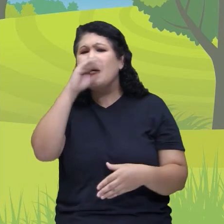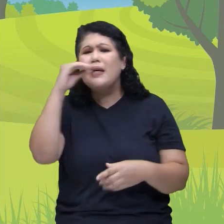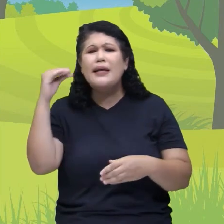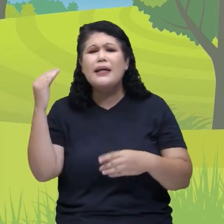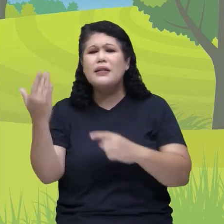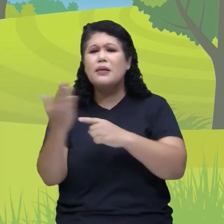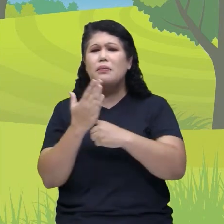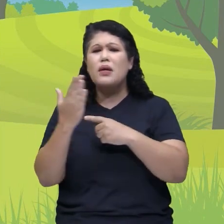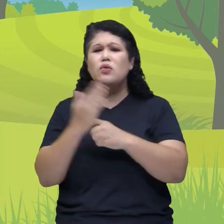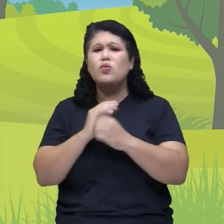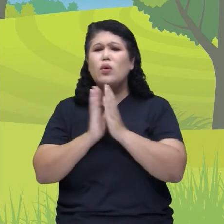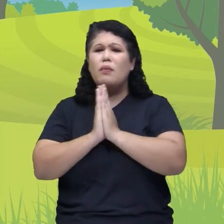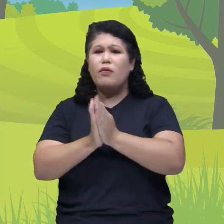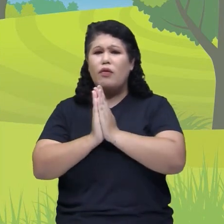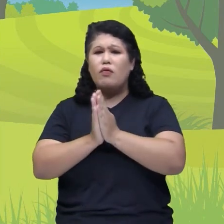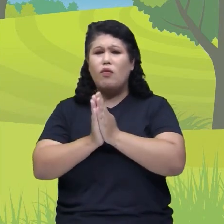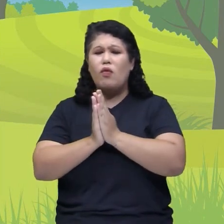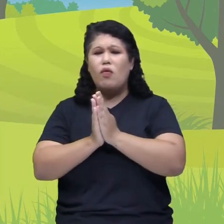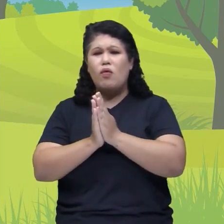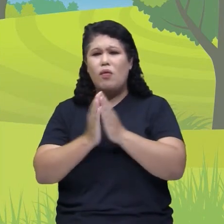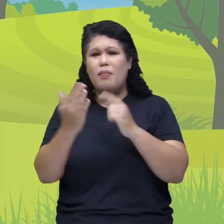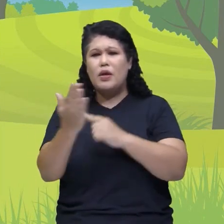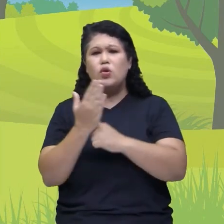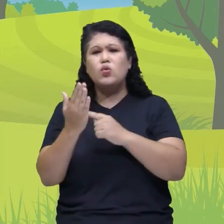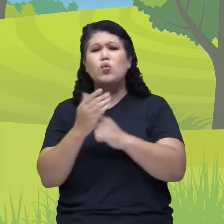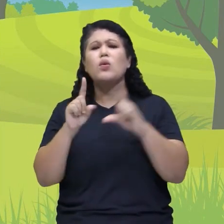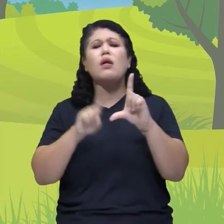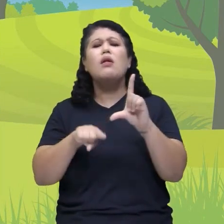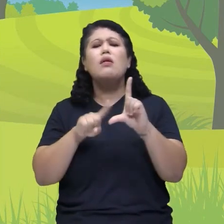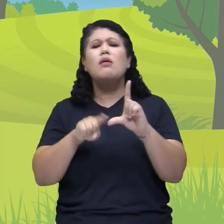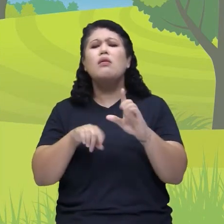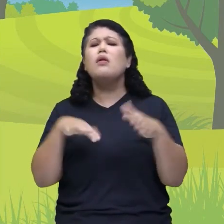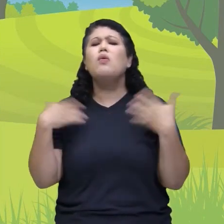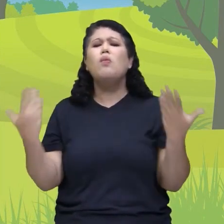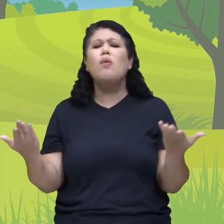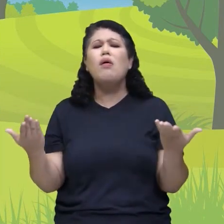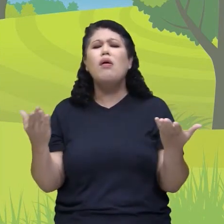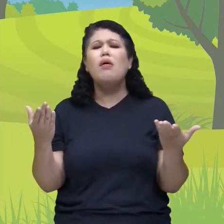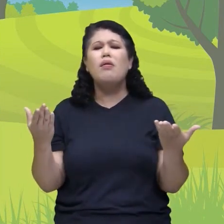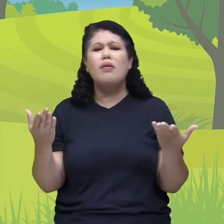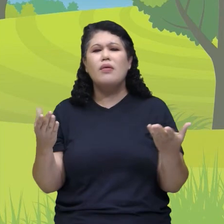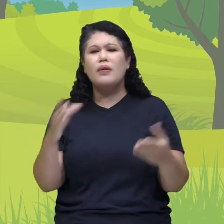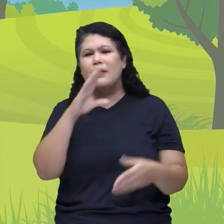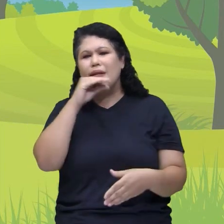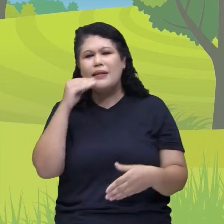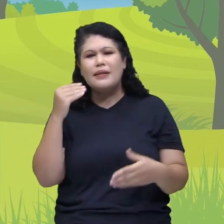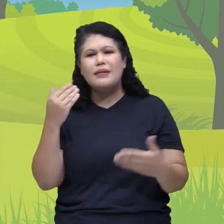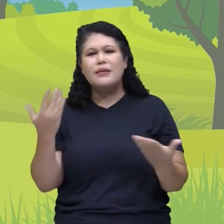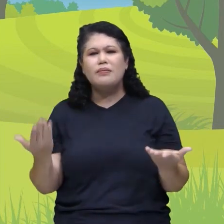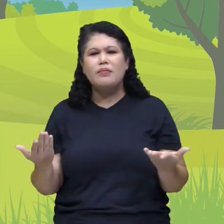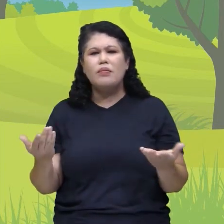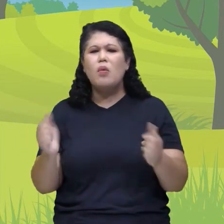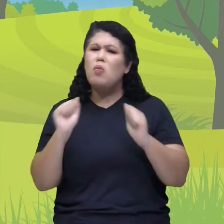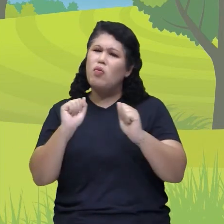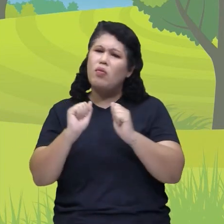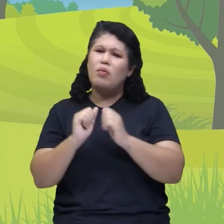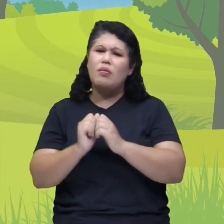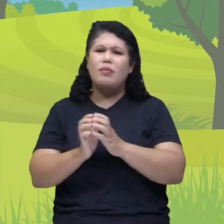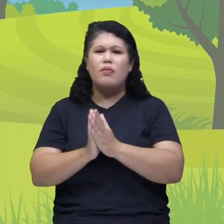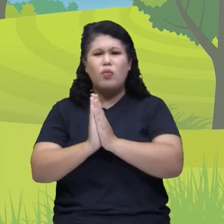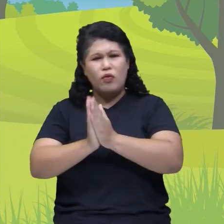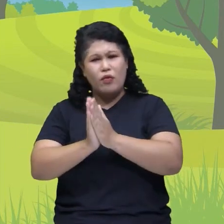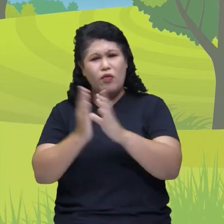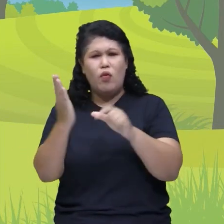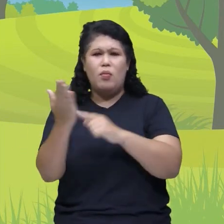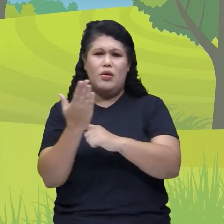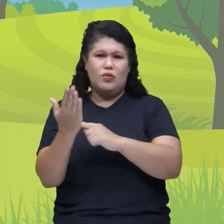aí a ajuda do Mário, do Márcio, da Lorena, da Stephanie. Poxa, quero que vocês me ajudem, crianças. Podem me